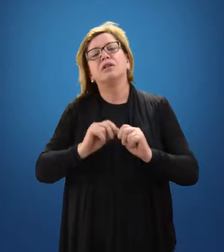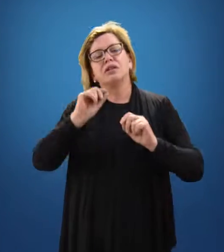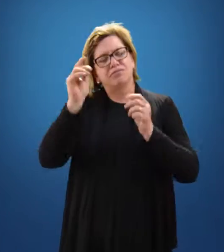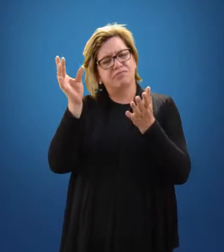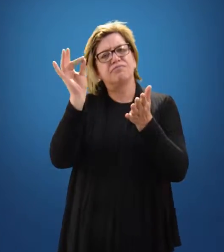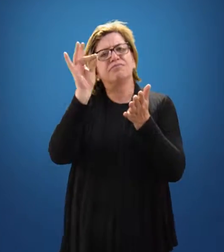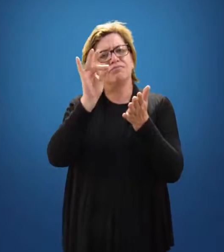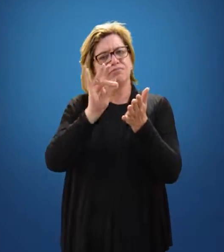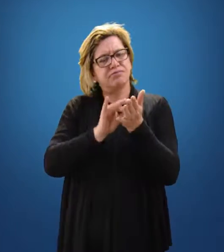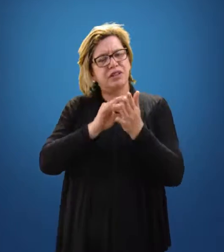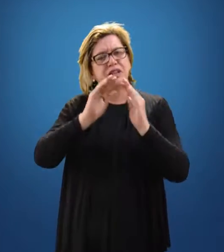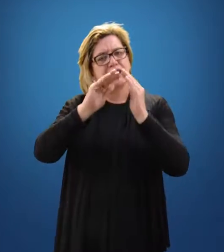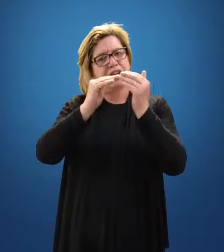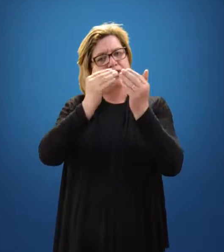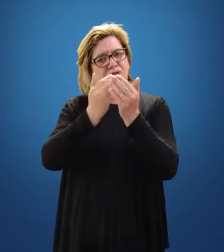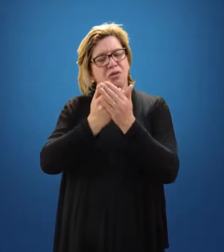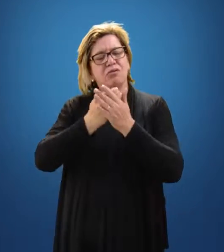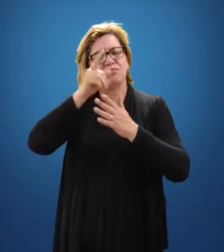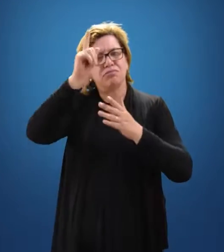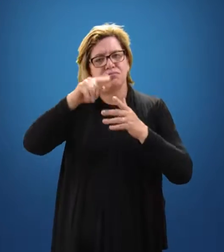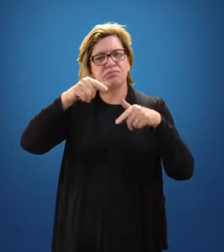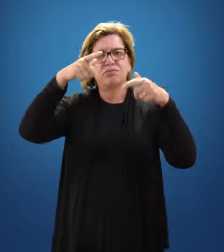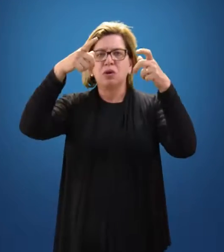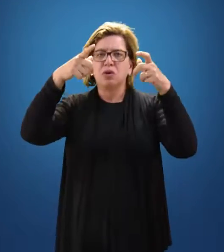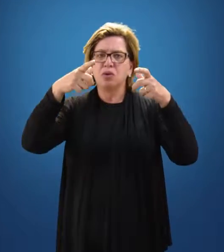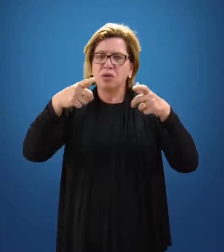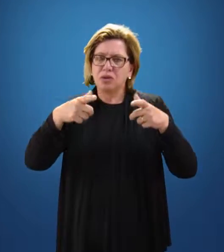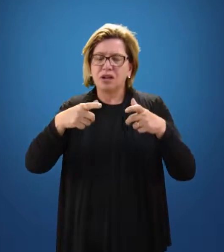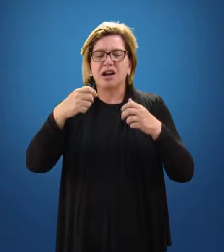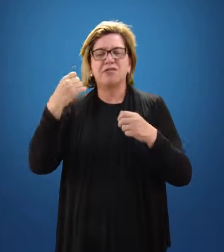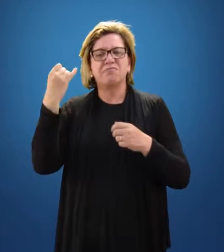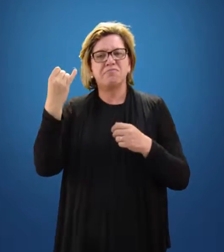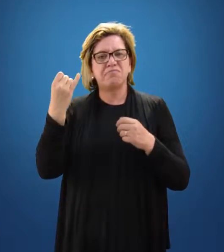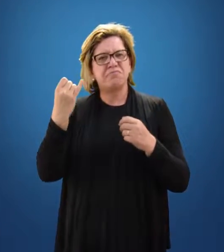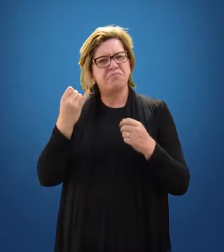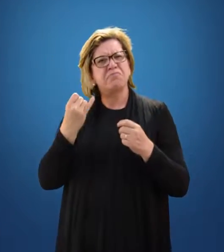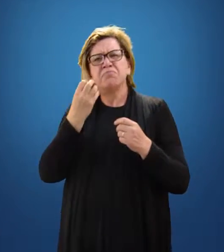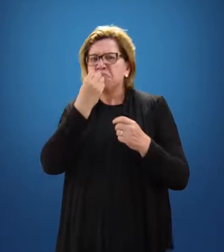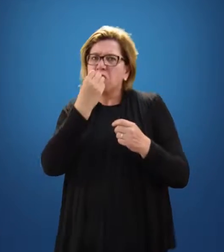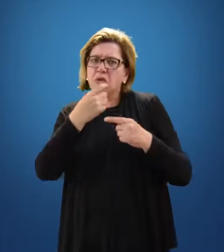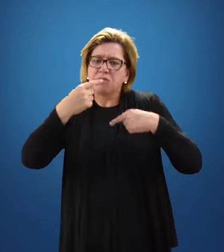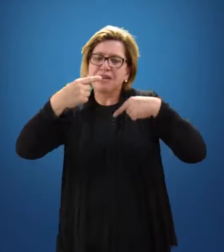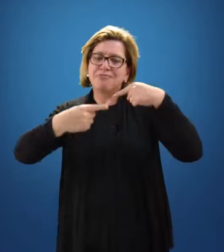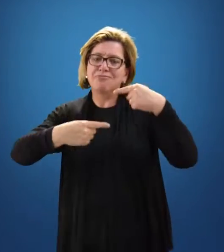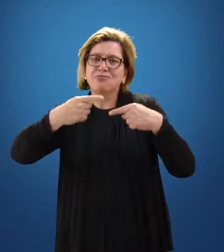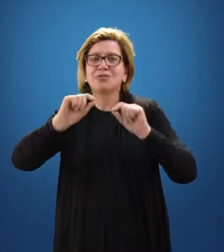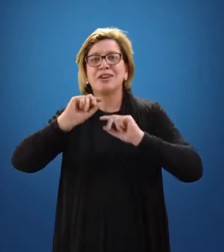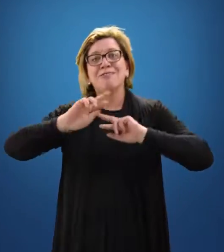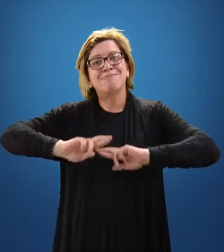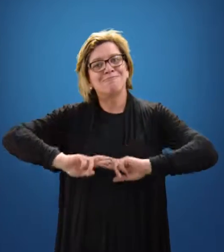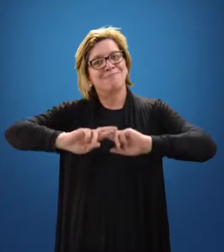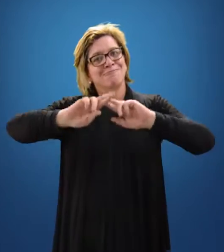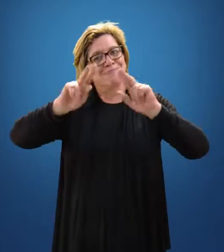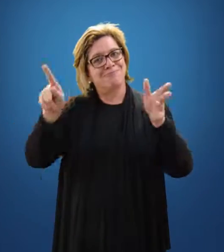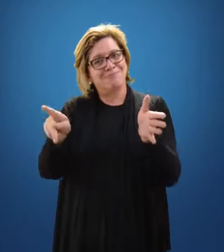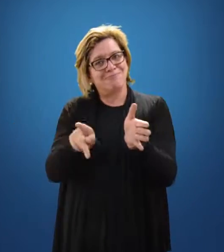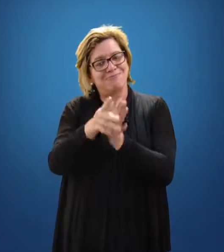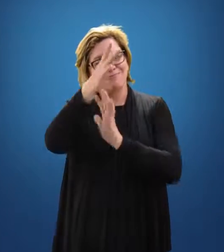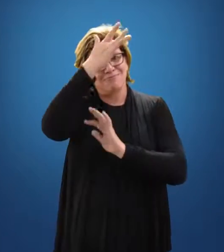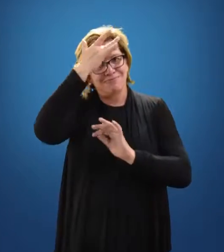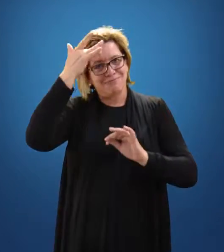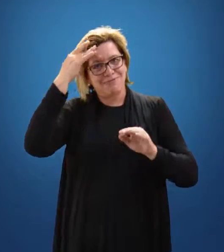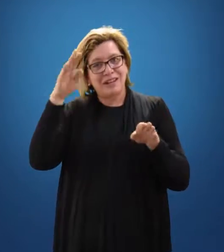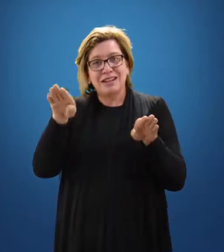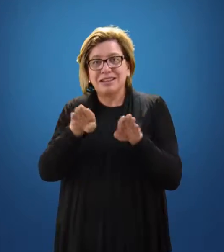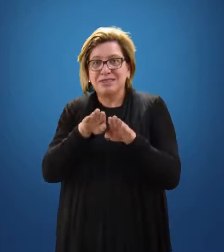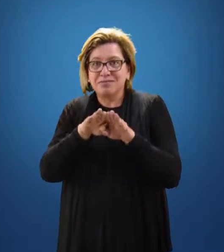fato, a escola é um espaço talvez ideal para a discussão dessas diversidades e para a promoção